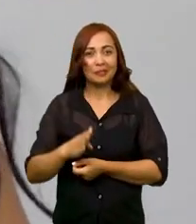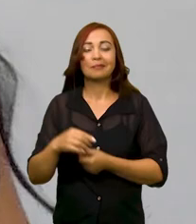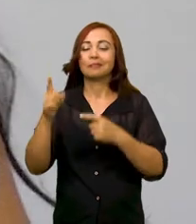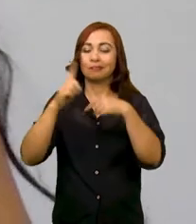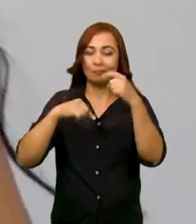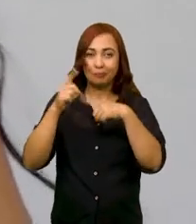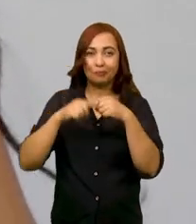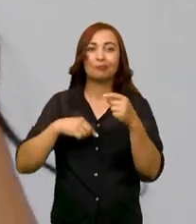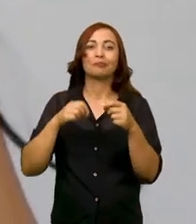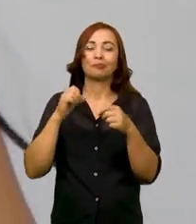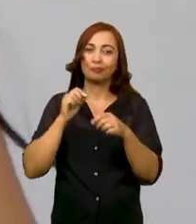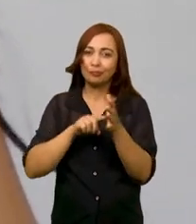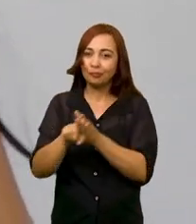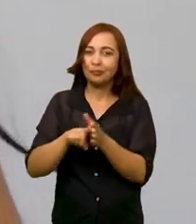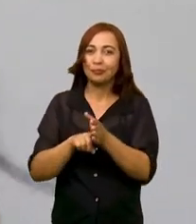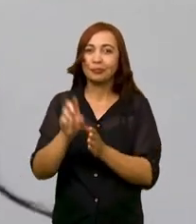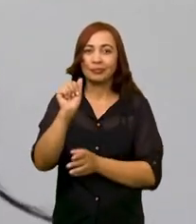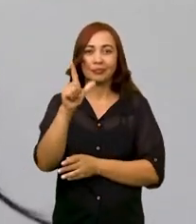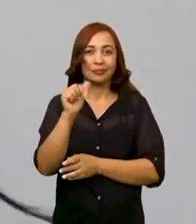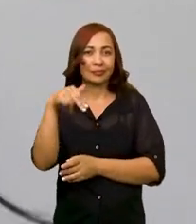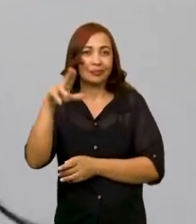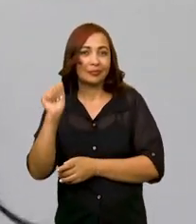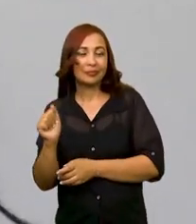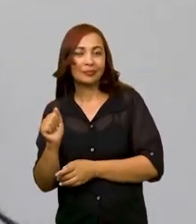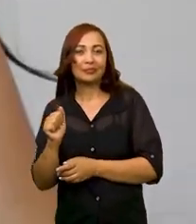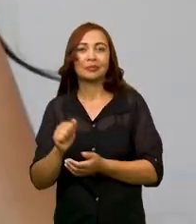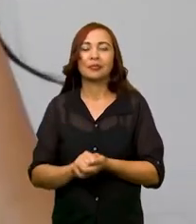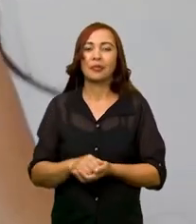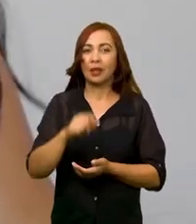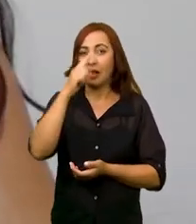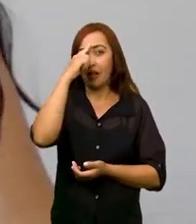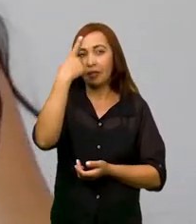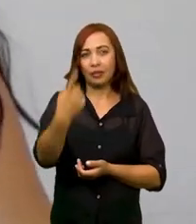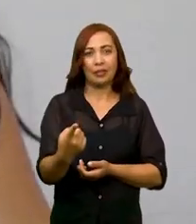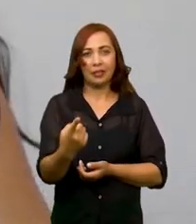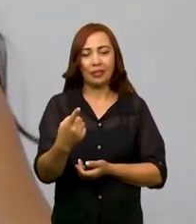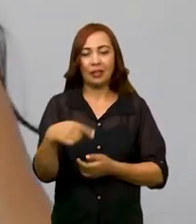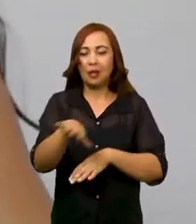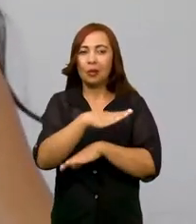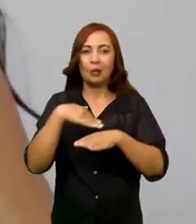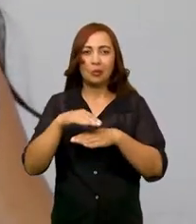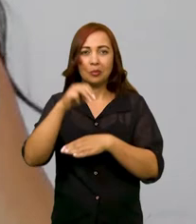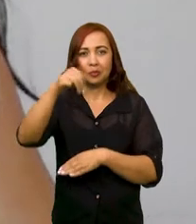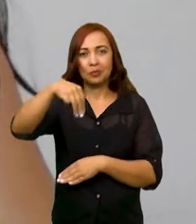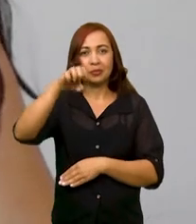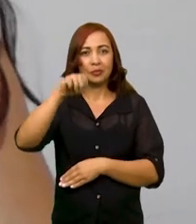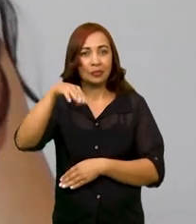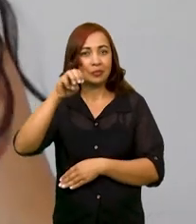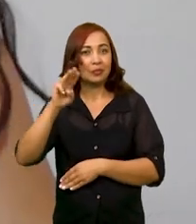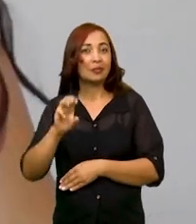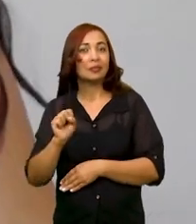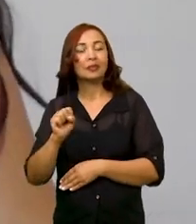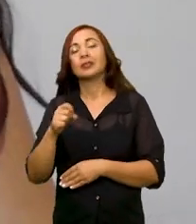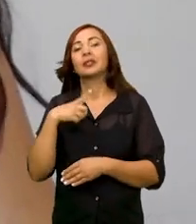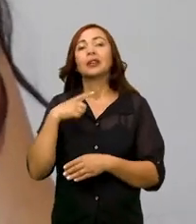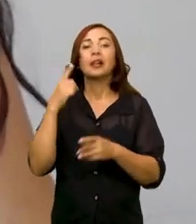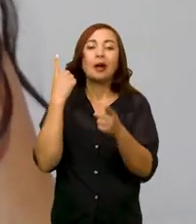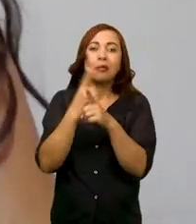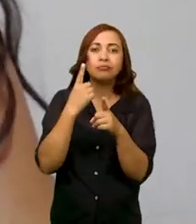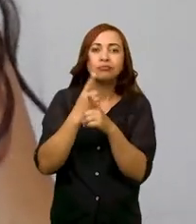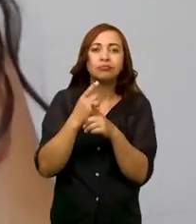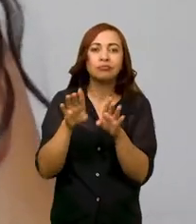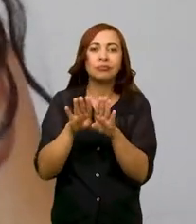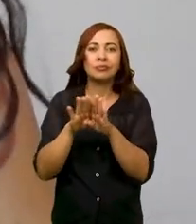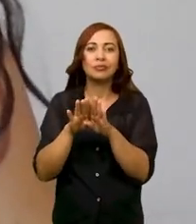foi objeto de pesquisa da estudante Alana dos Santos. A ideia da pesquisa sobre os memes veio a partir da minha identificação